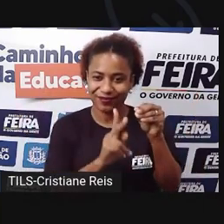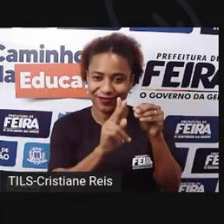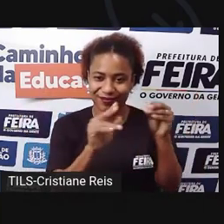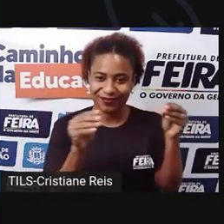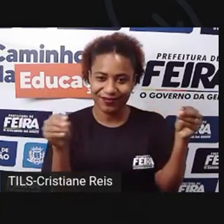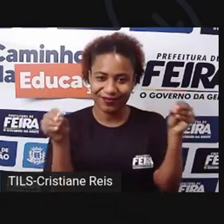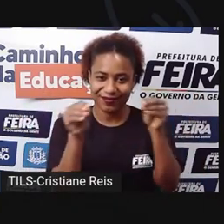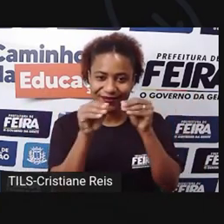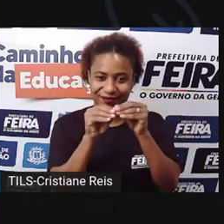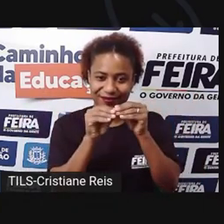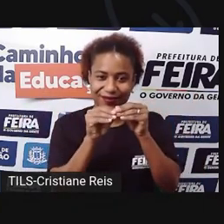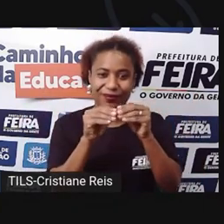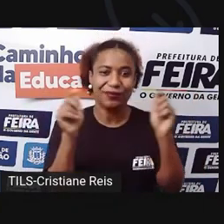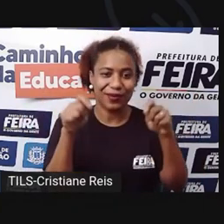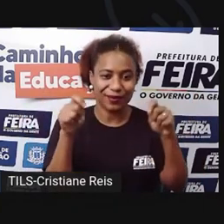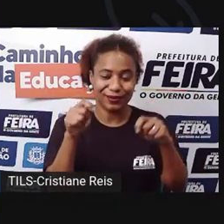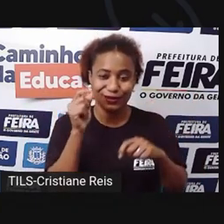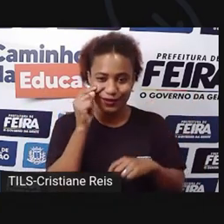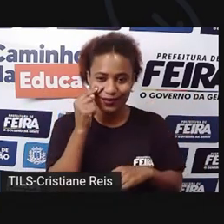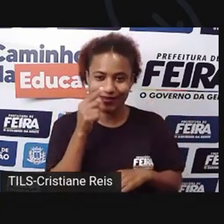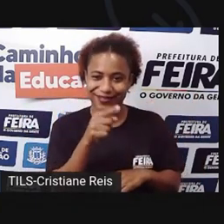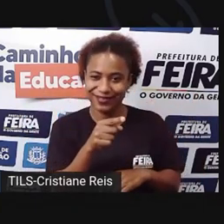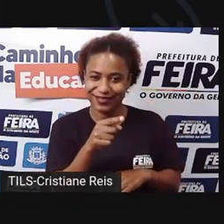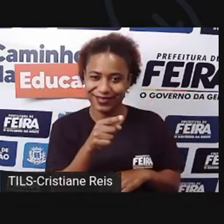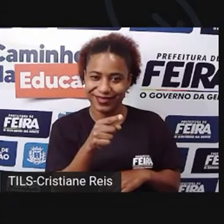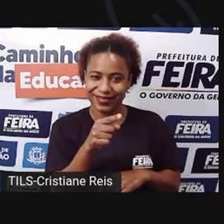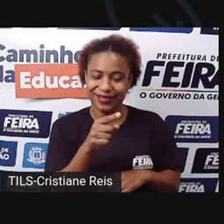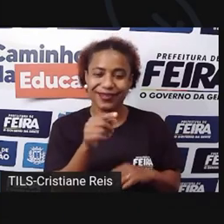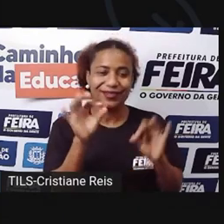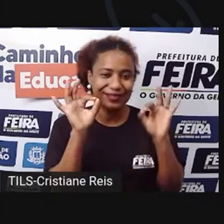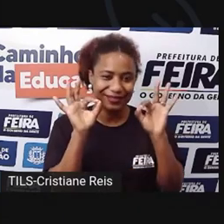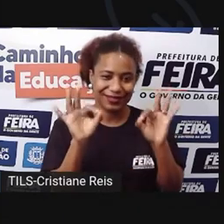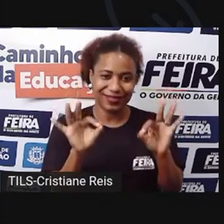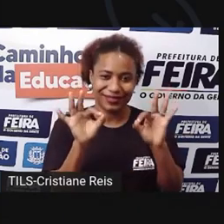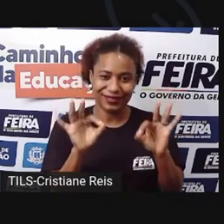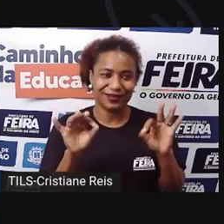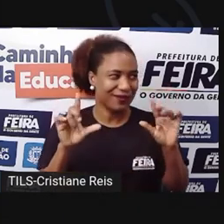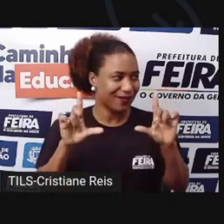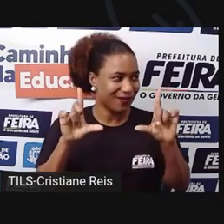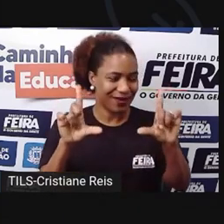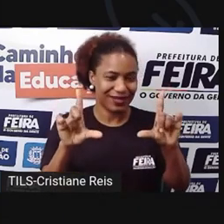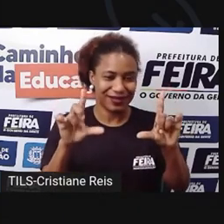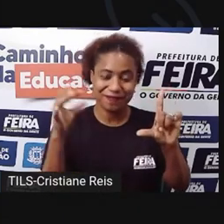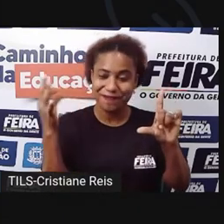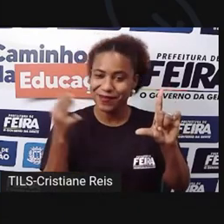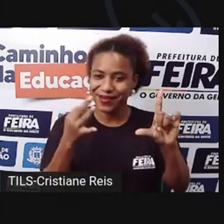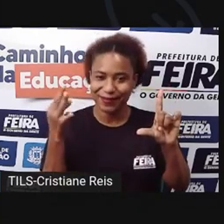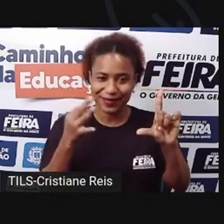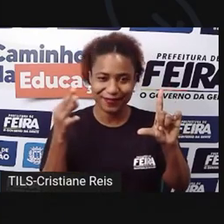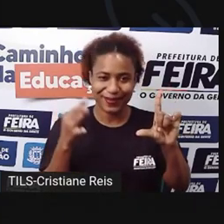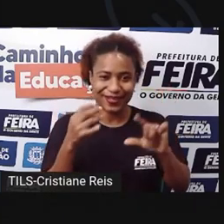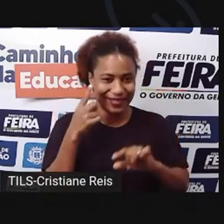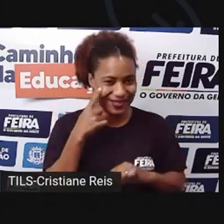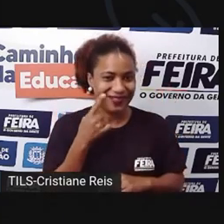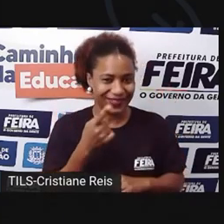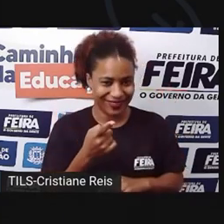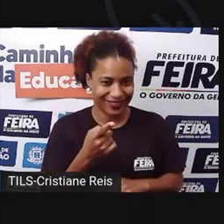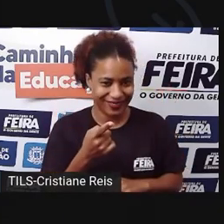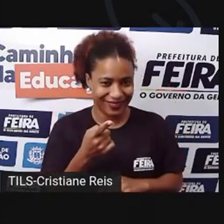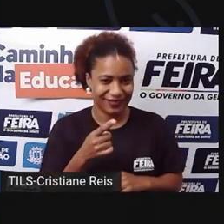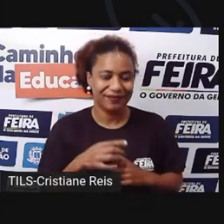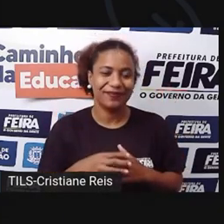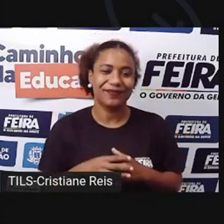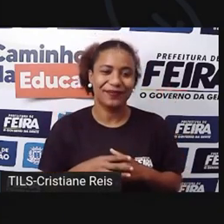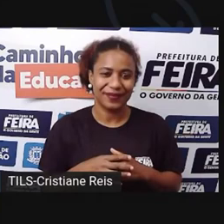Você faz um triângulo, ó, aí você vai ter certeza que seu quadrado tá certinho, tá bom? Então é